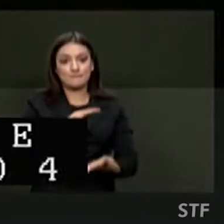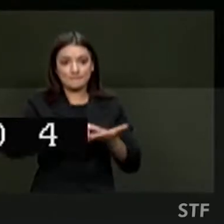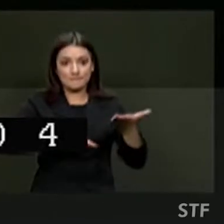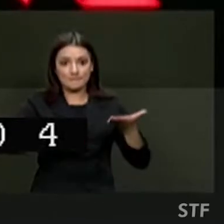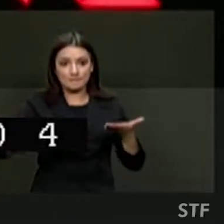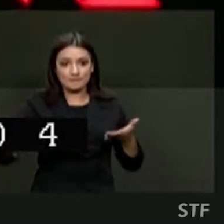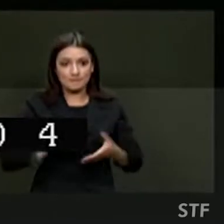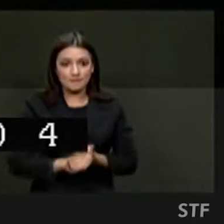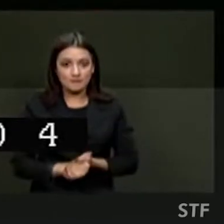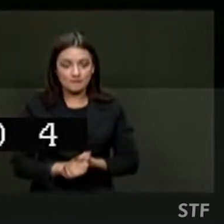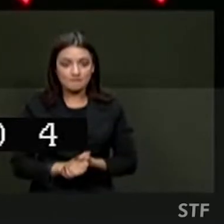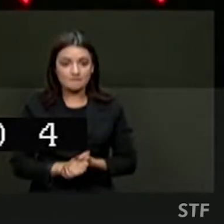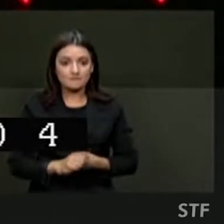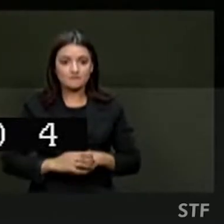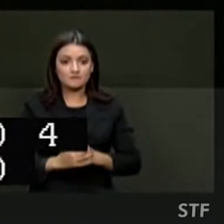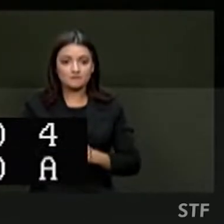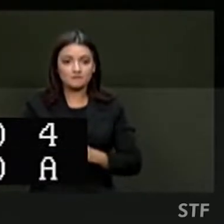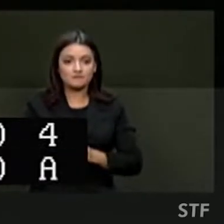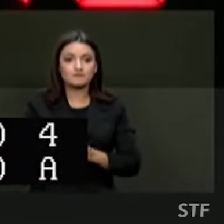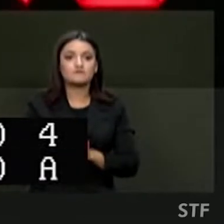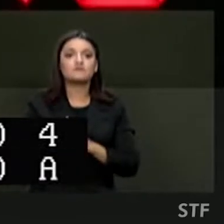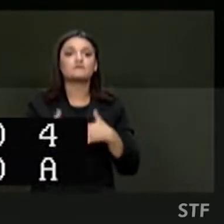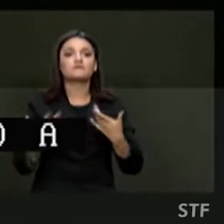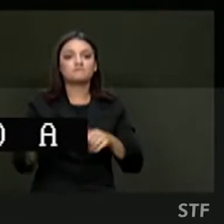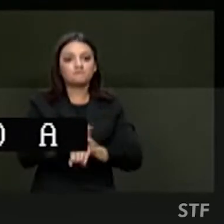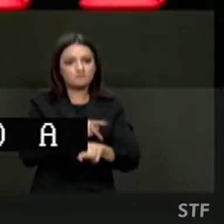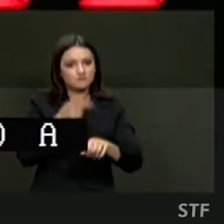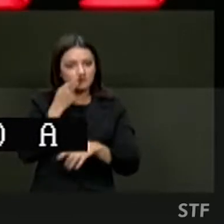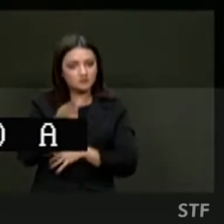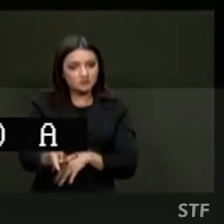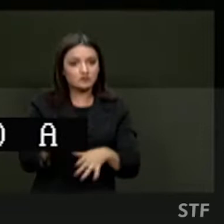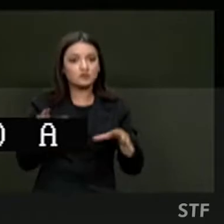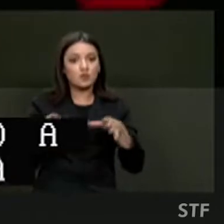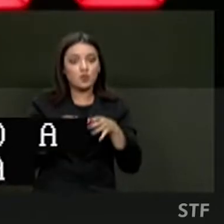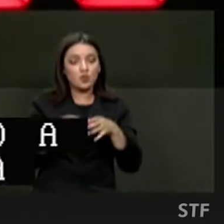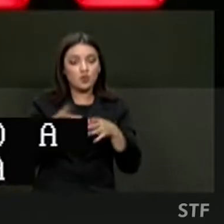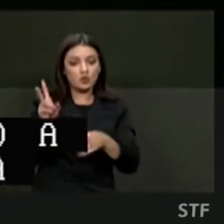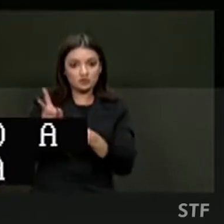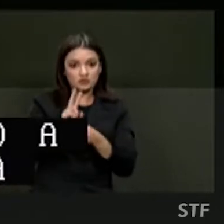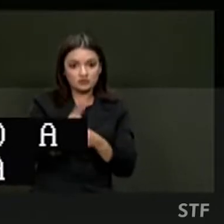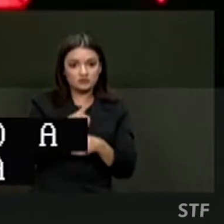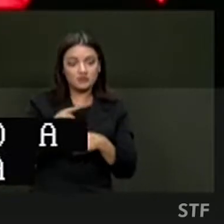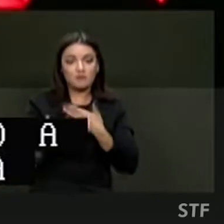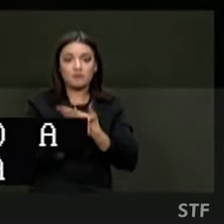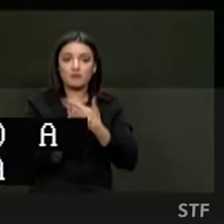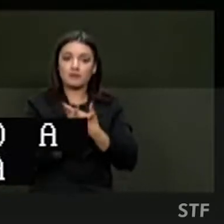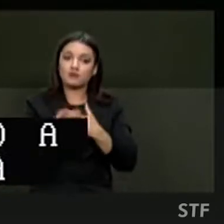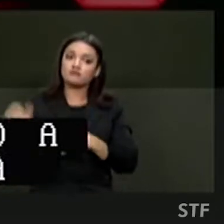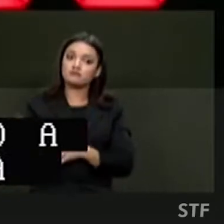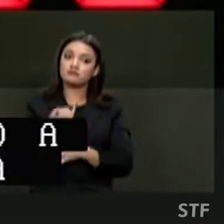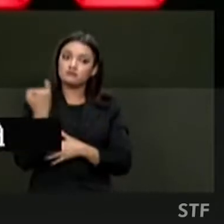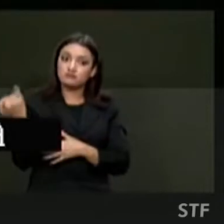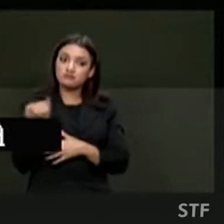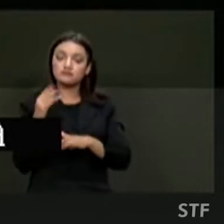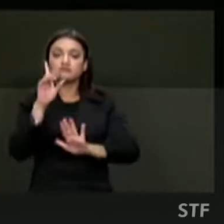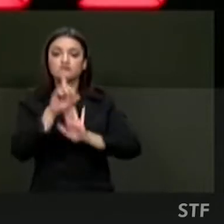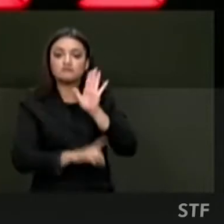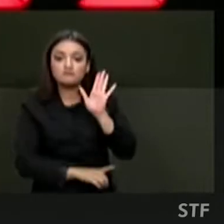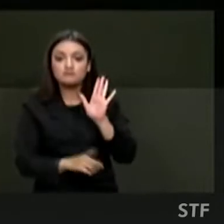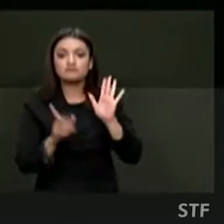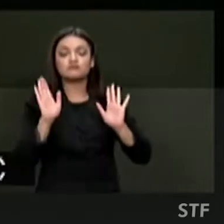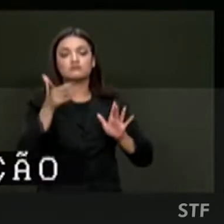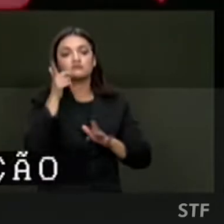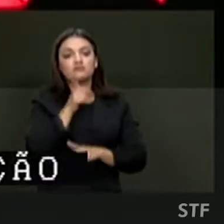ativar a convenção, os Estados aceitam que o órgão de monitoramento desempenho é fundamental na interpretação dos direitos consagrados e no